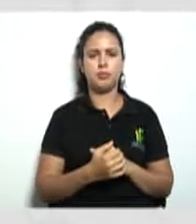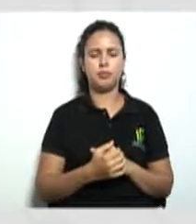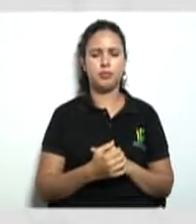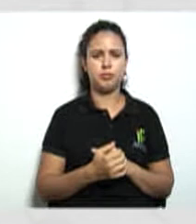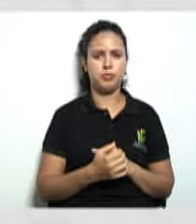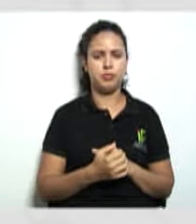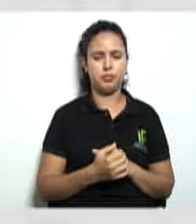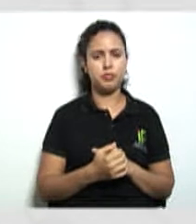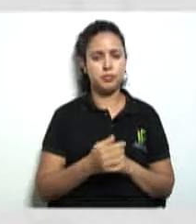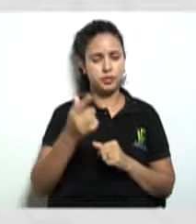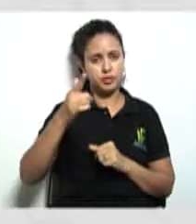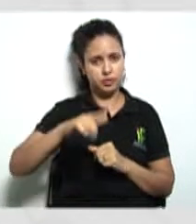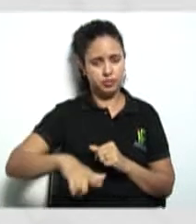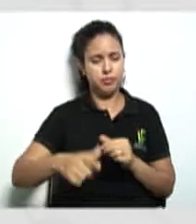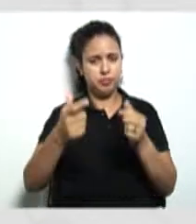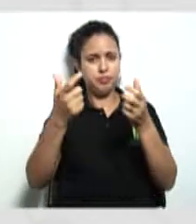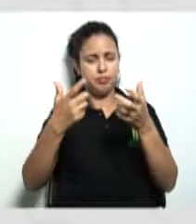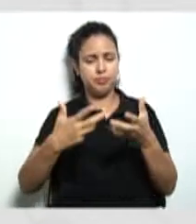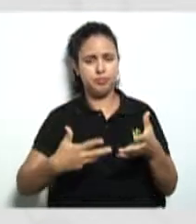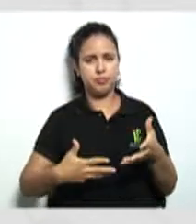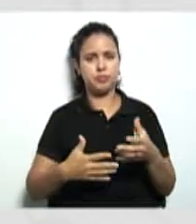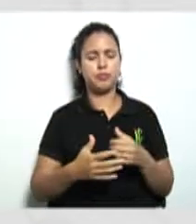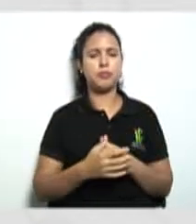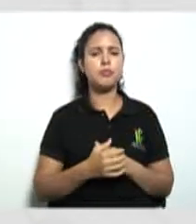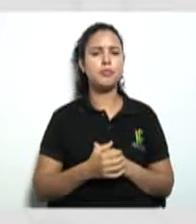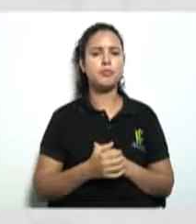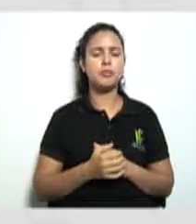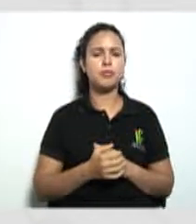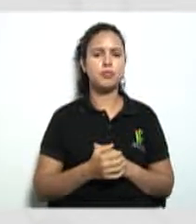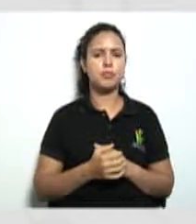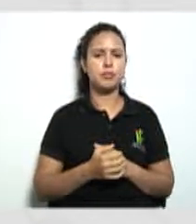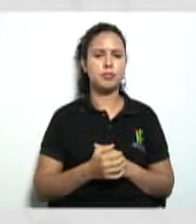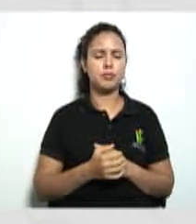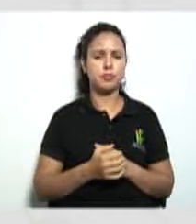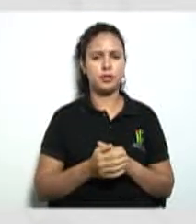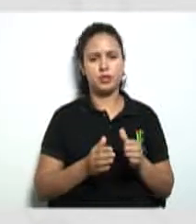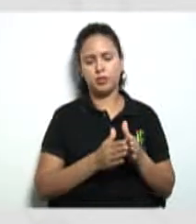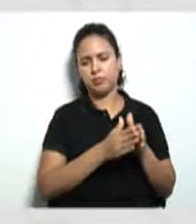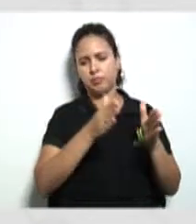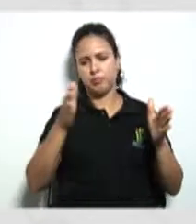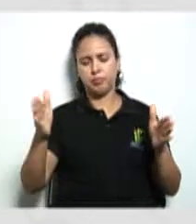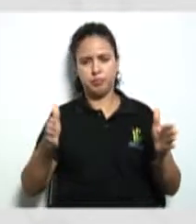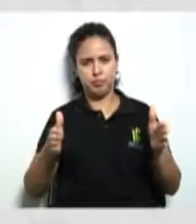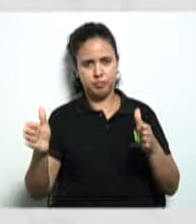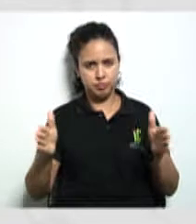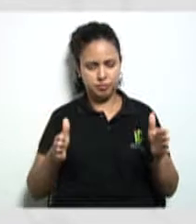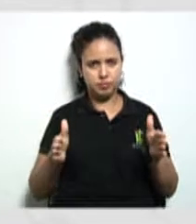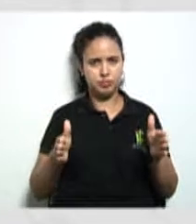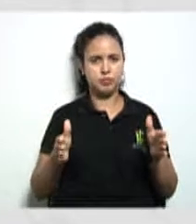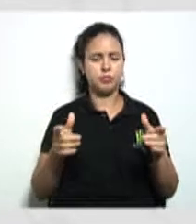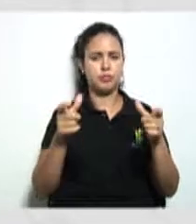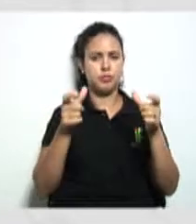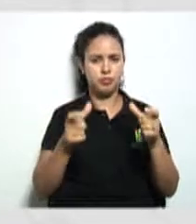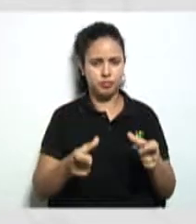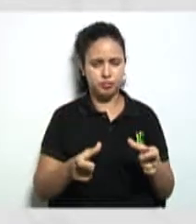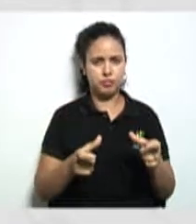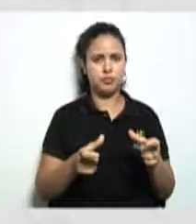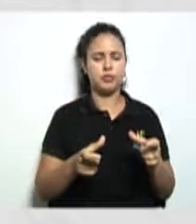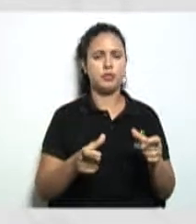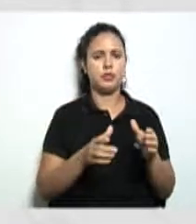passo vamos repetir aqui o que já falamos anteriormente né é a denominação sede foro prazo de